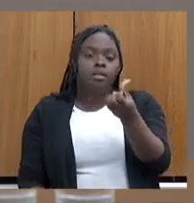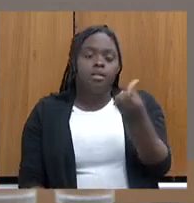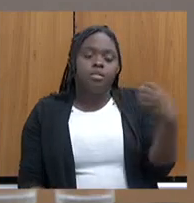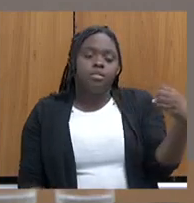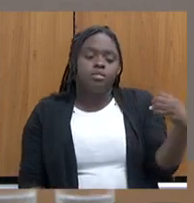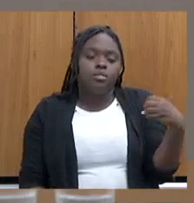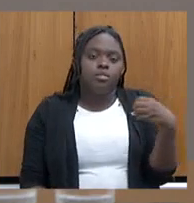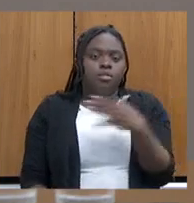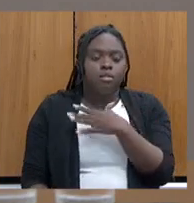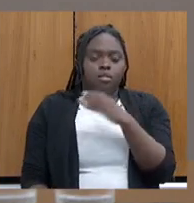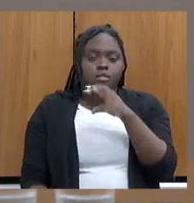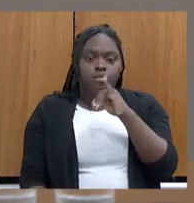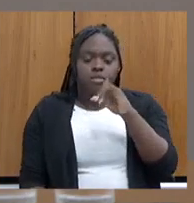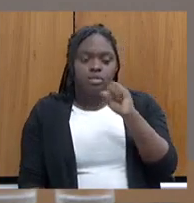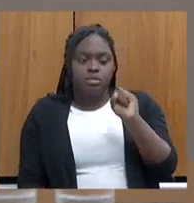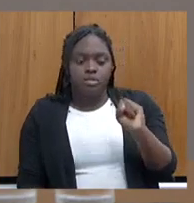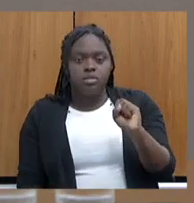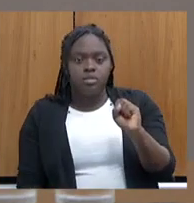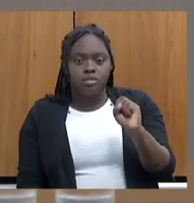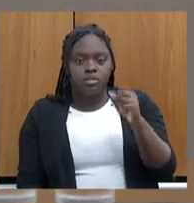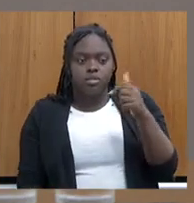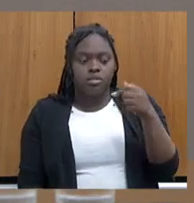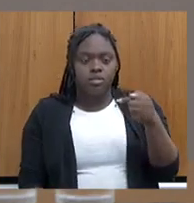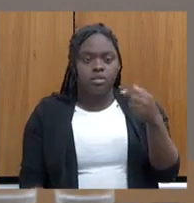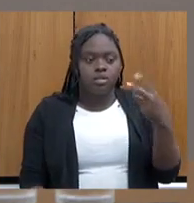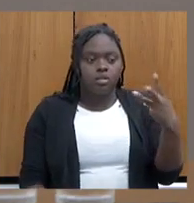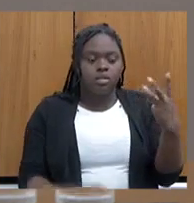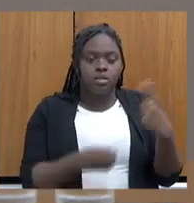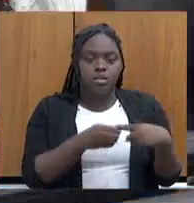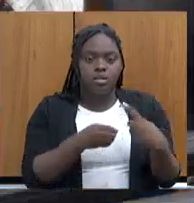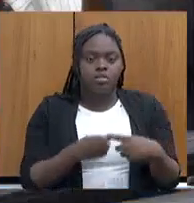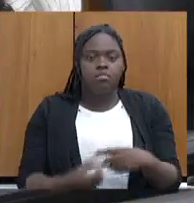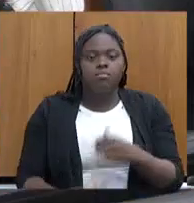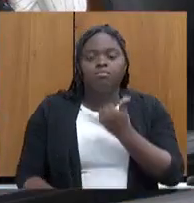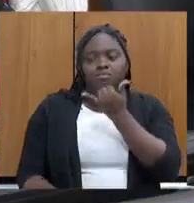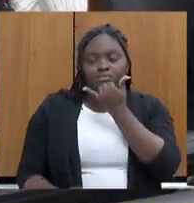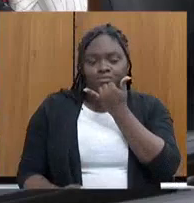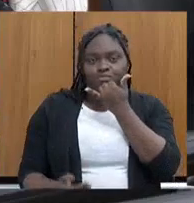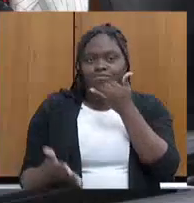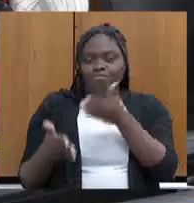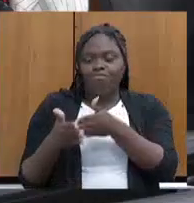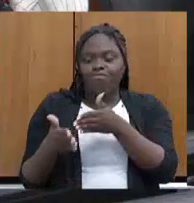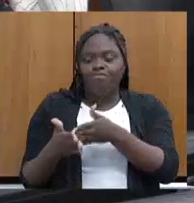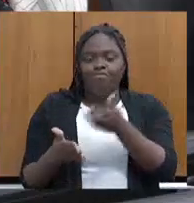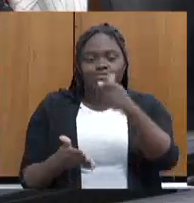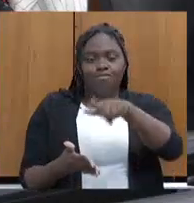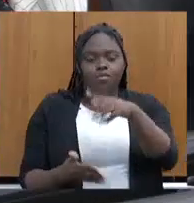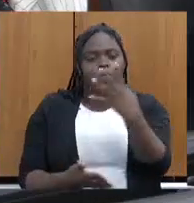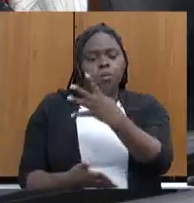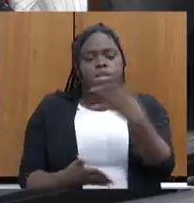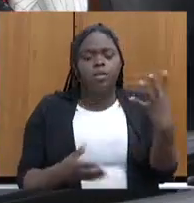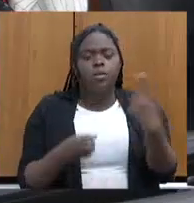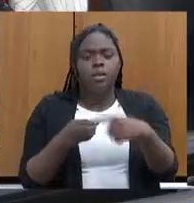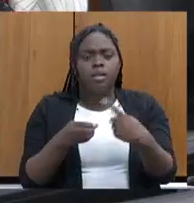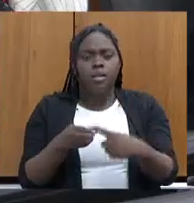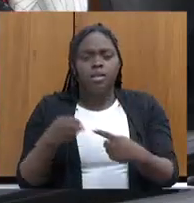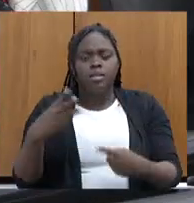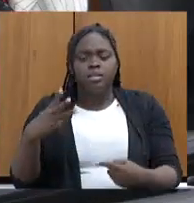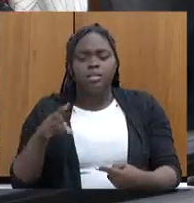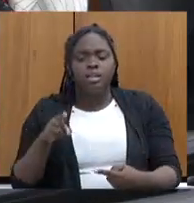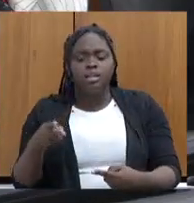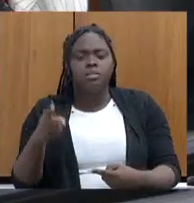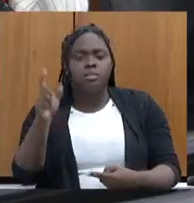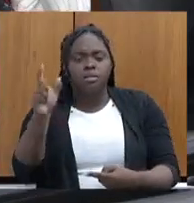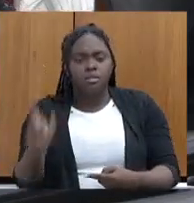municípios, com mais de 2.800 pessoas. Desculpa interromper a senhora novamente. 44 municípios, 3 mil pessoas.